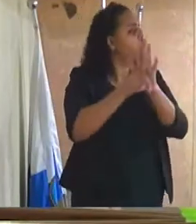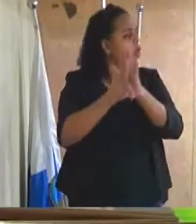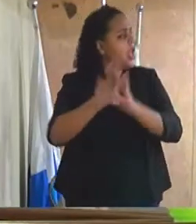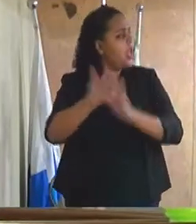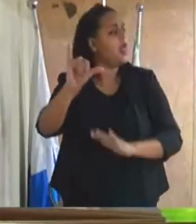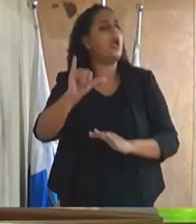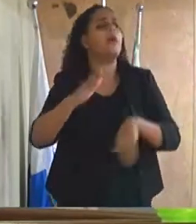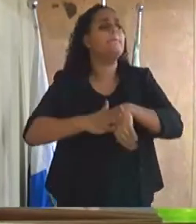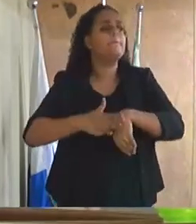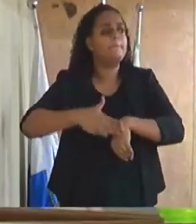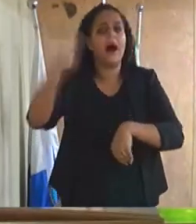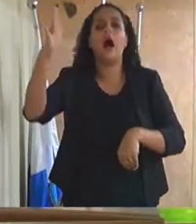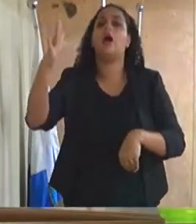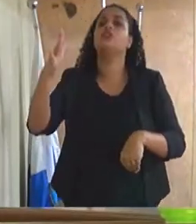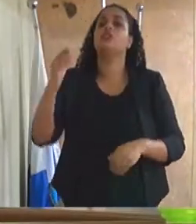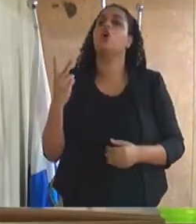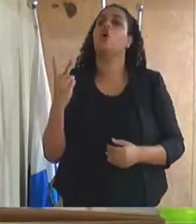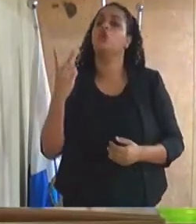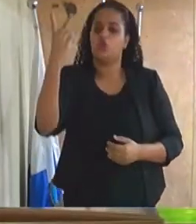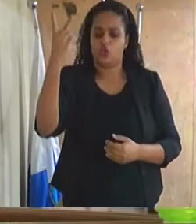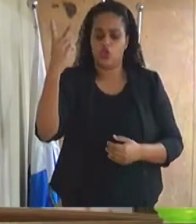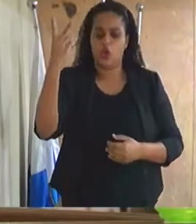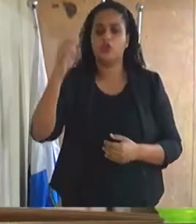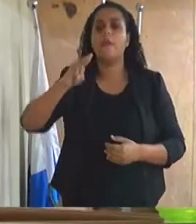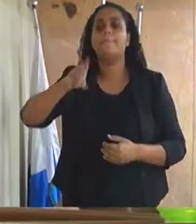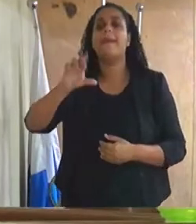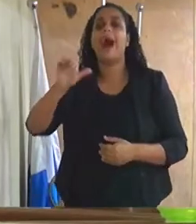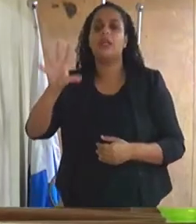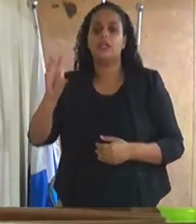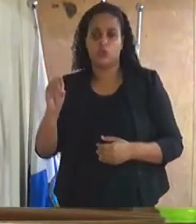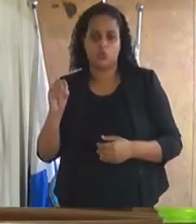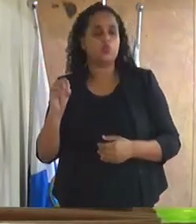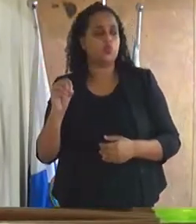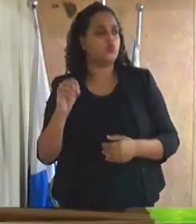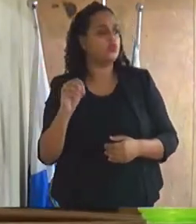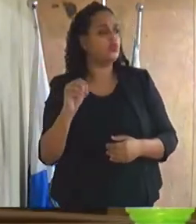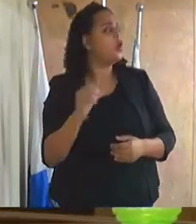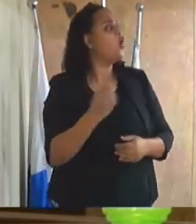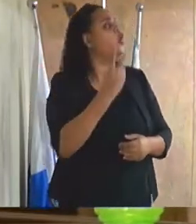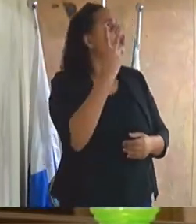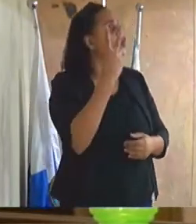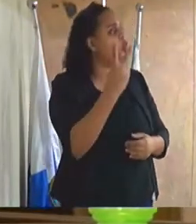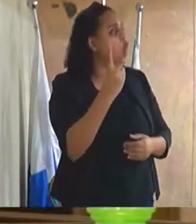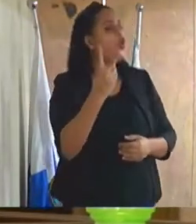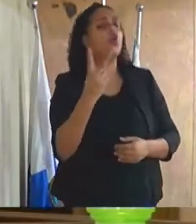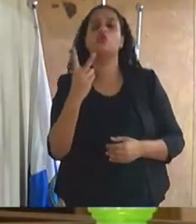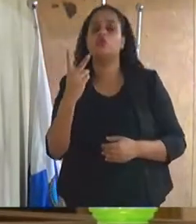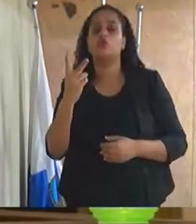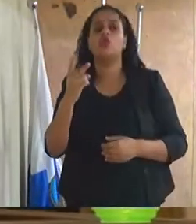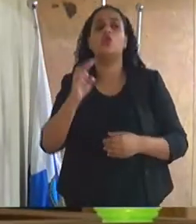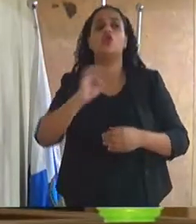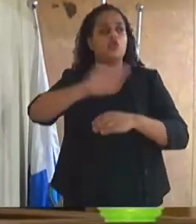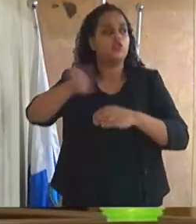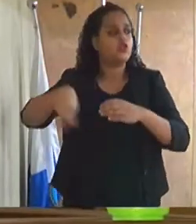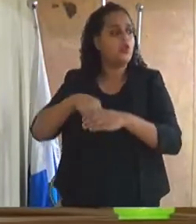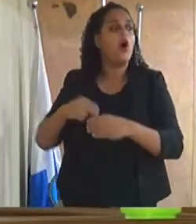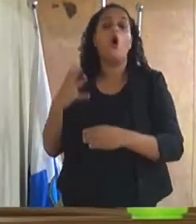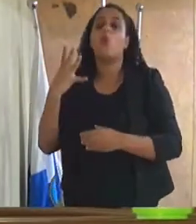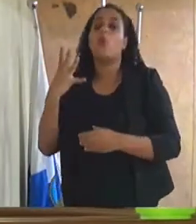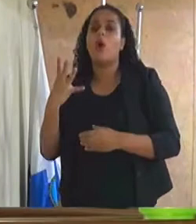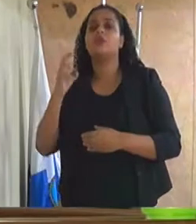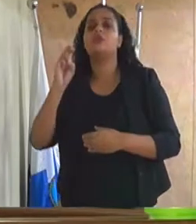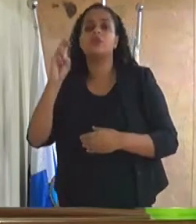que o seu marido em dois mandatos que ficou aqui dentro. Ficou comigo dois aqui, subiu a tribuna só umas quatro, cinco vezes.